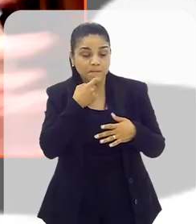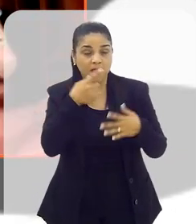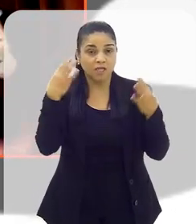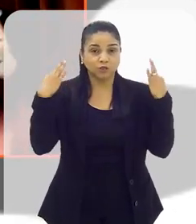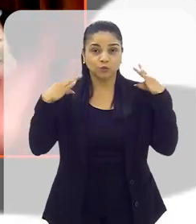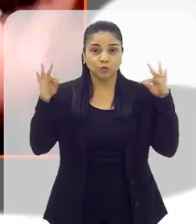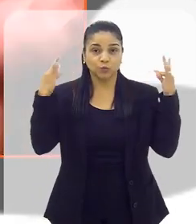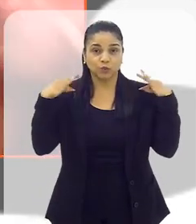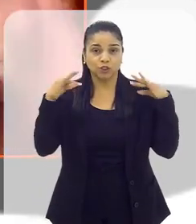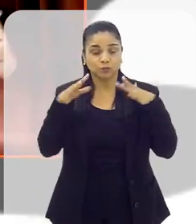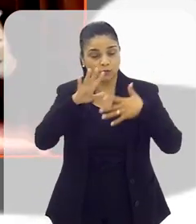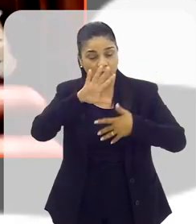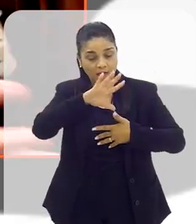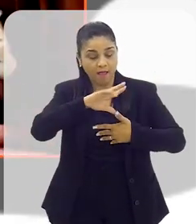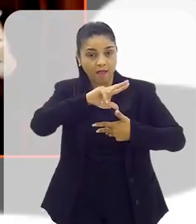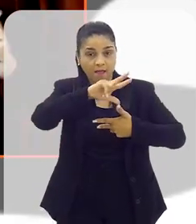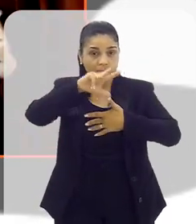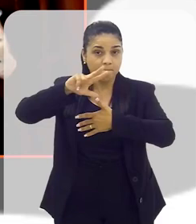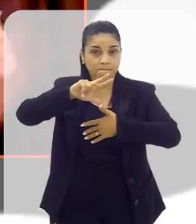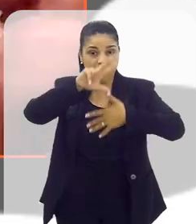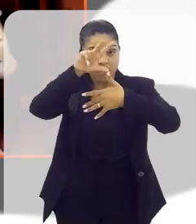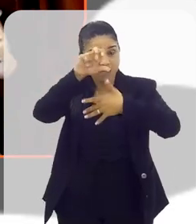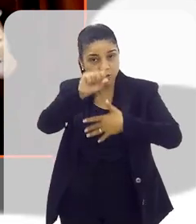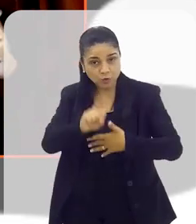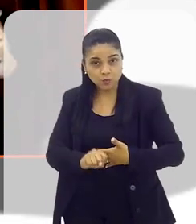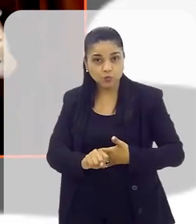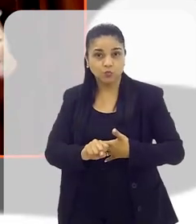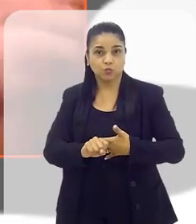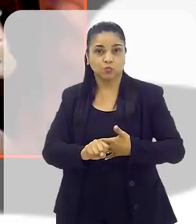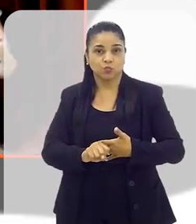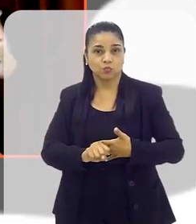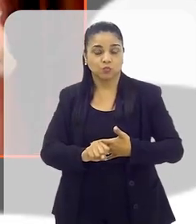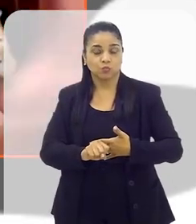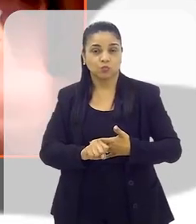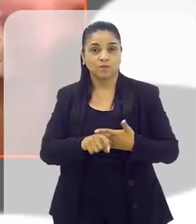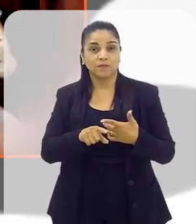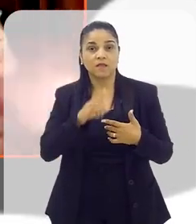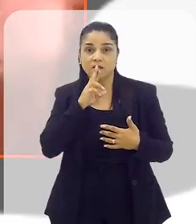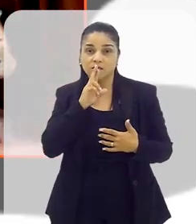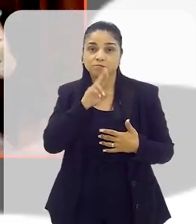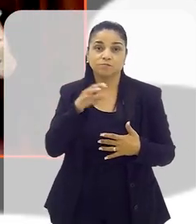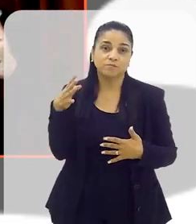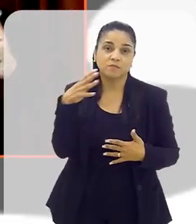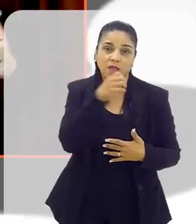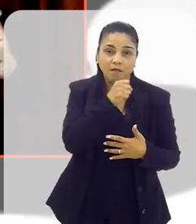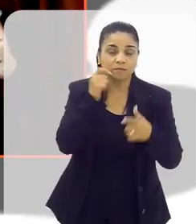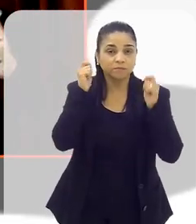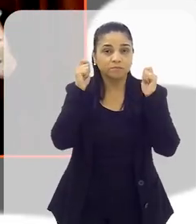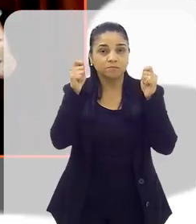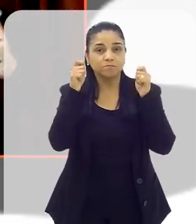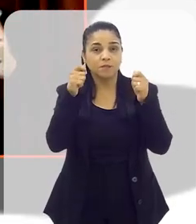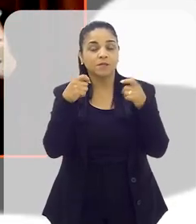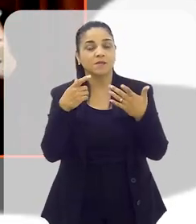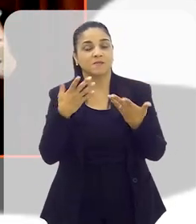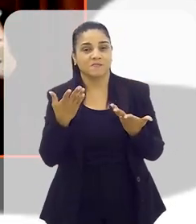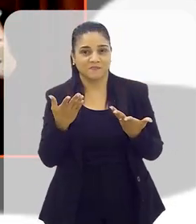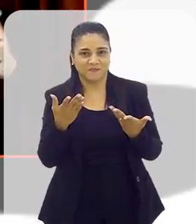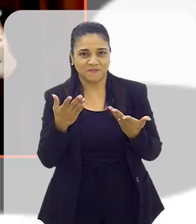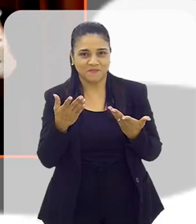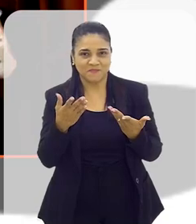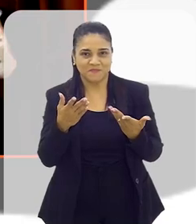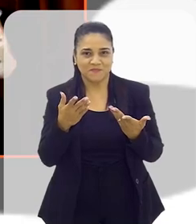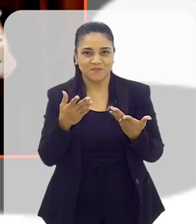de nós. Eles estão na América do Sul. E é a América do Sul que responde rapidamente a campanhas promocionais.